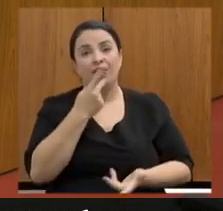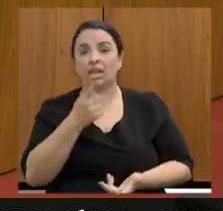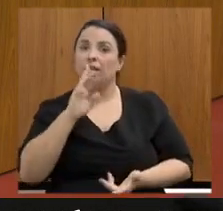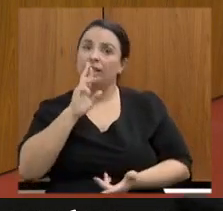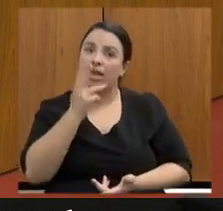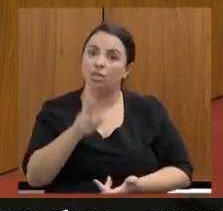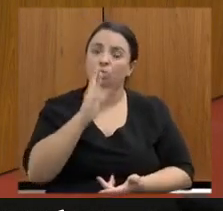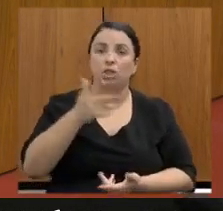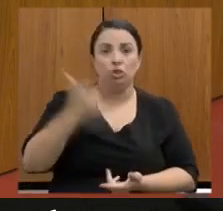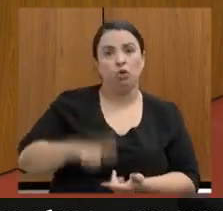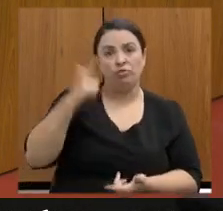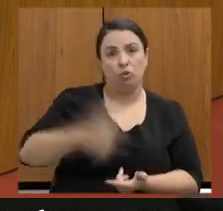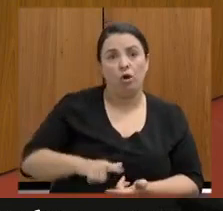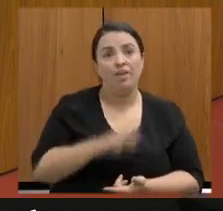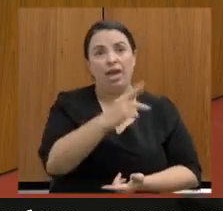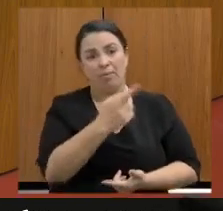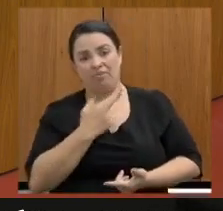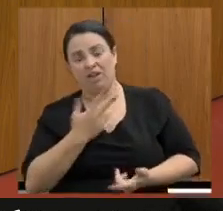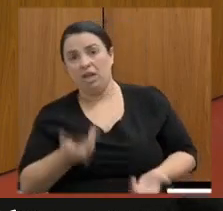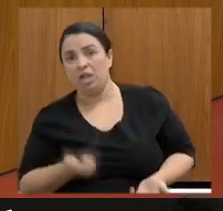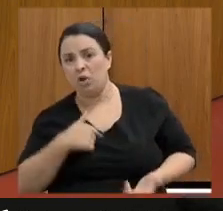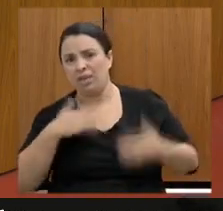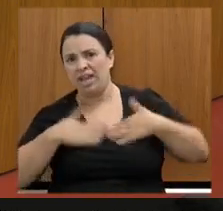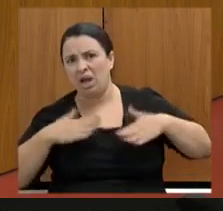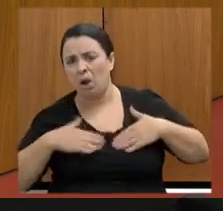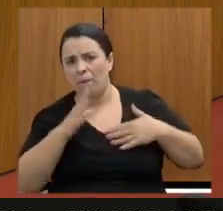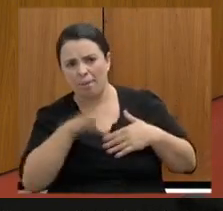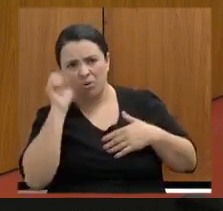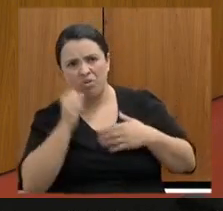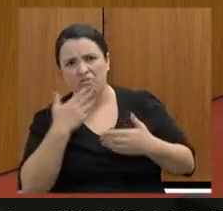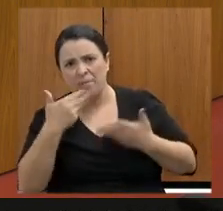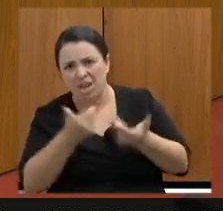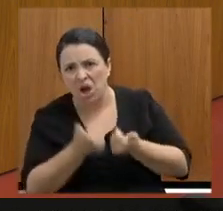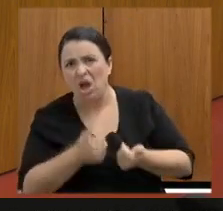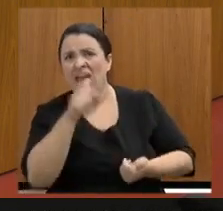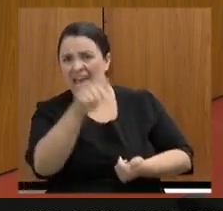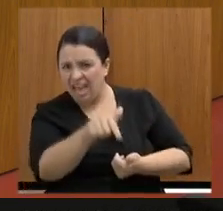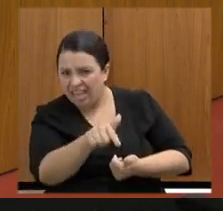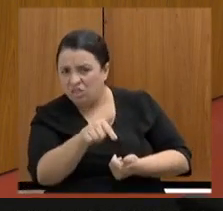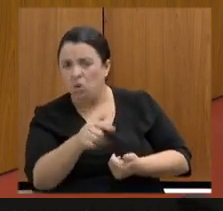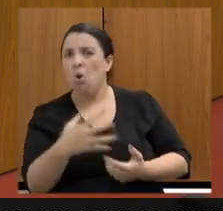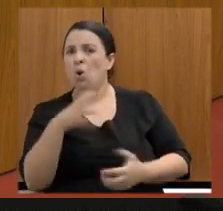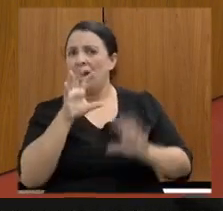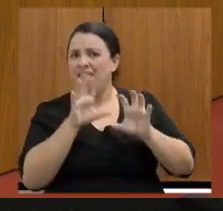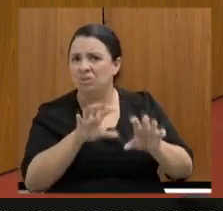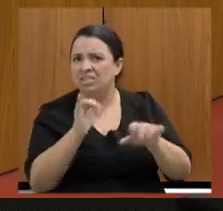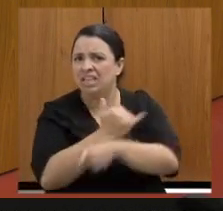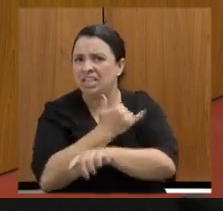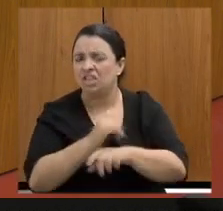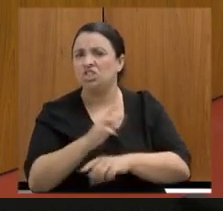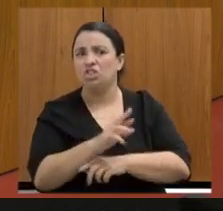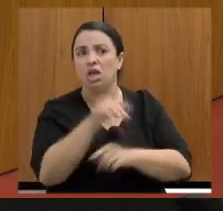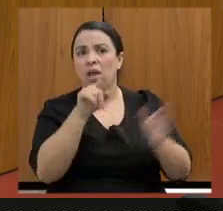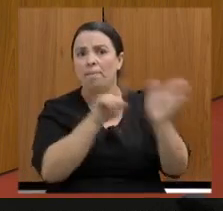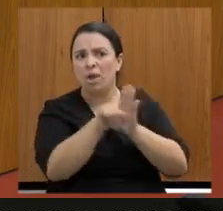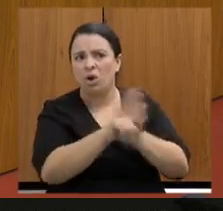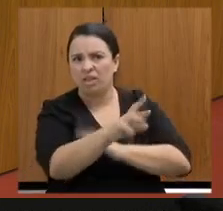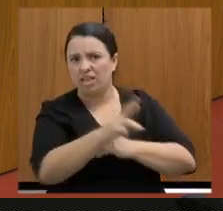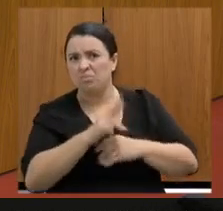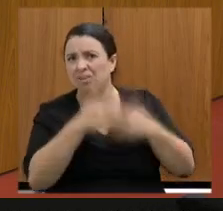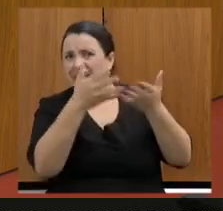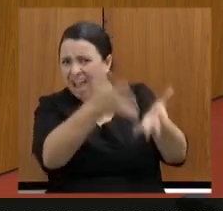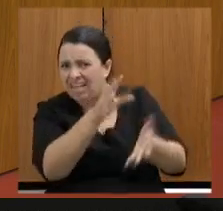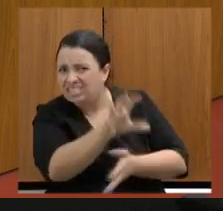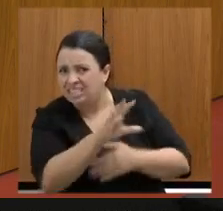novo, que eu tenho que acalmar para eu escutar melhor. É essa a forma de responder os questionamentos? Presidente. Não, porque